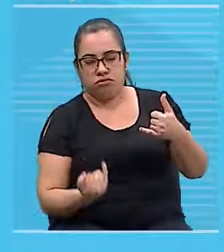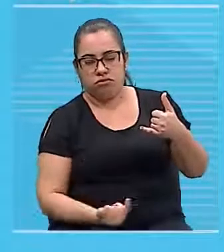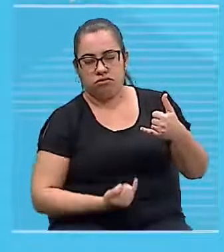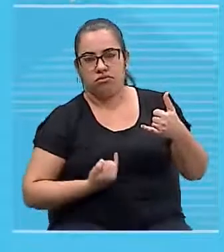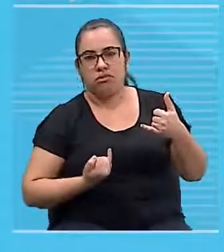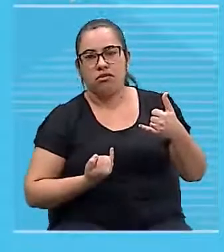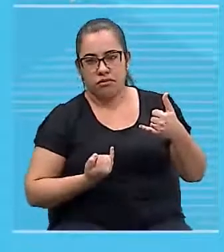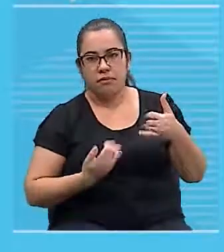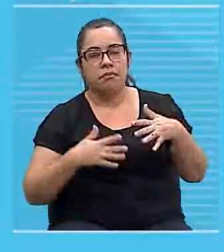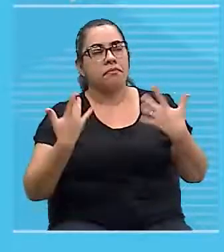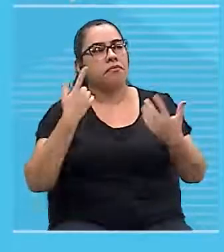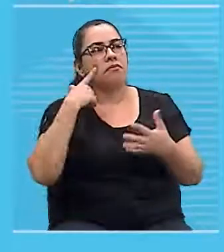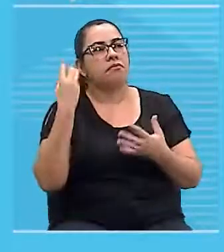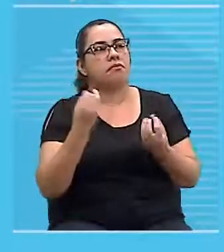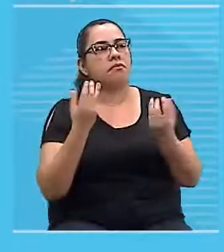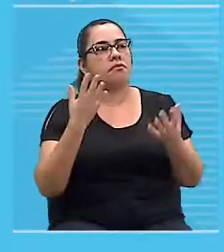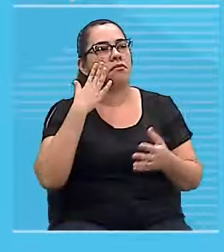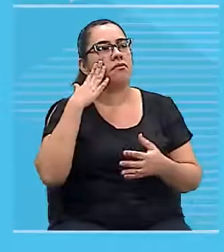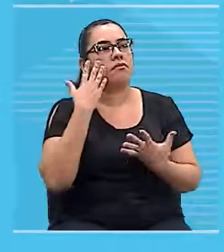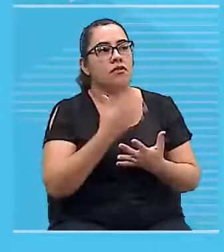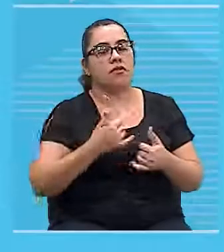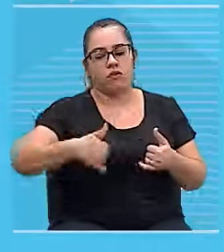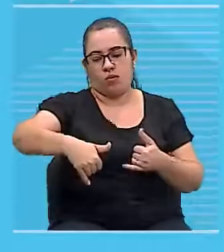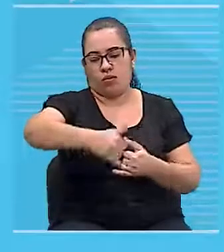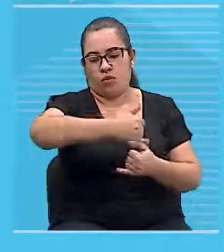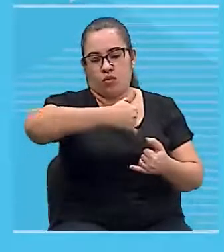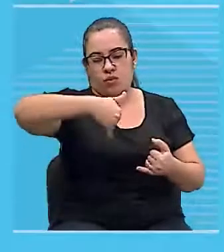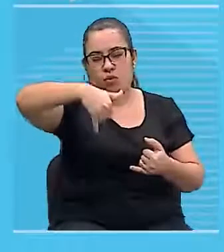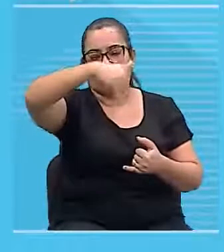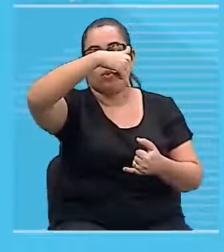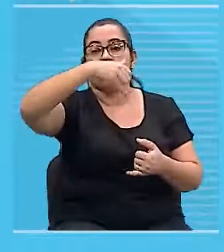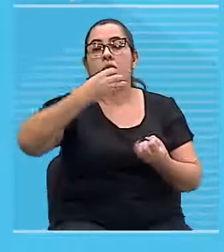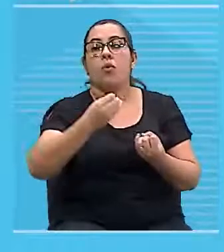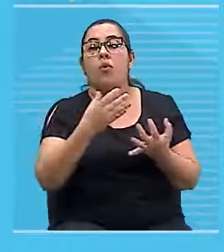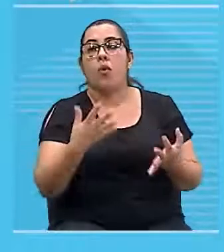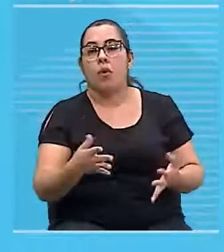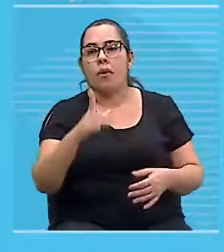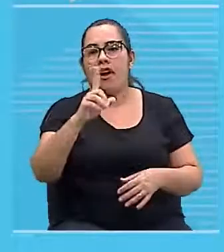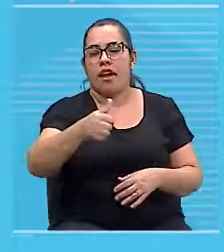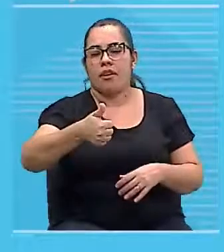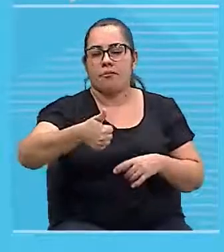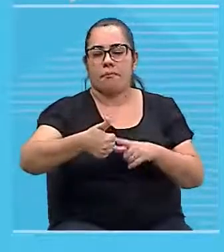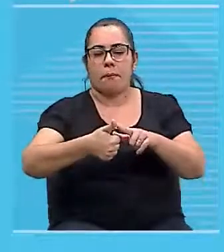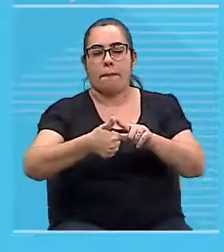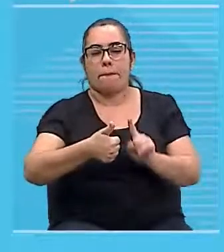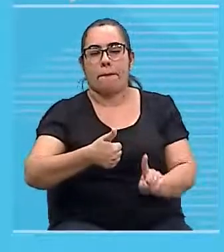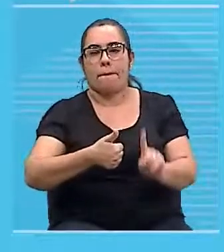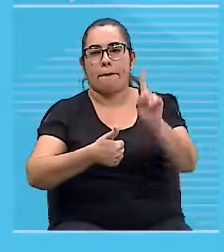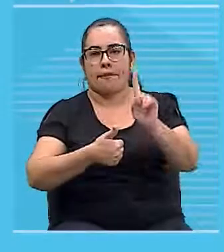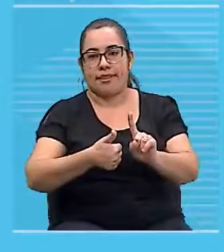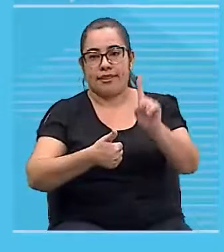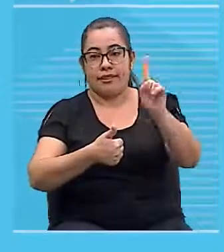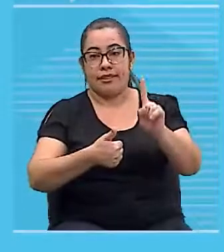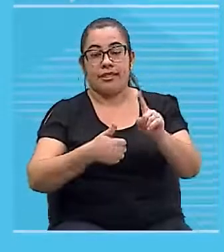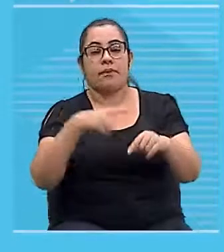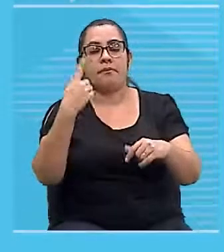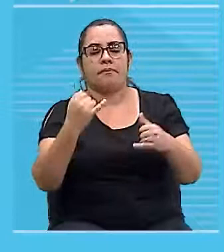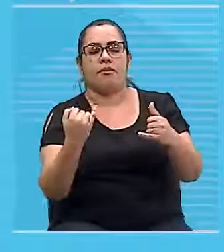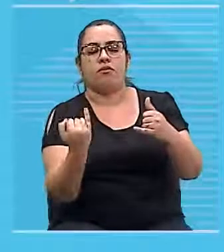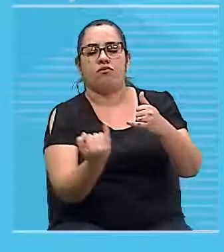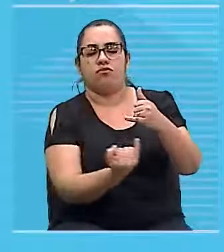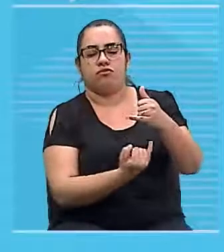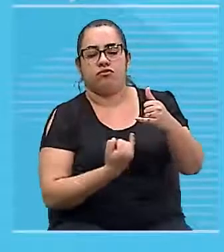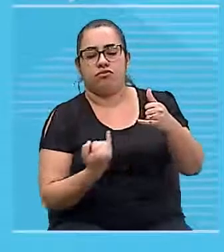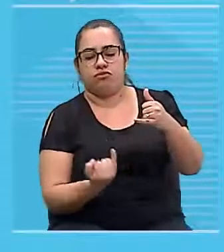eu vou representar o meu polegar para cima. Se a corrente estiver descendo o fio,